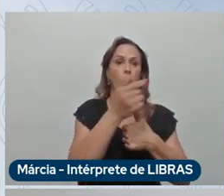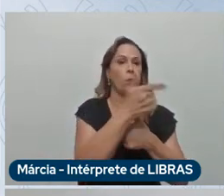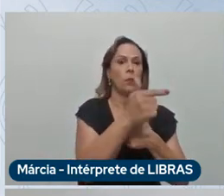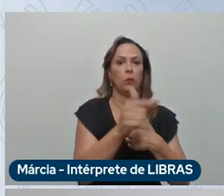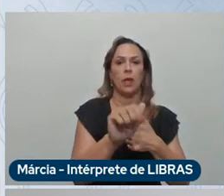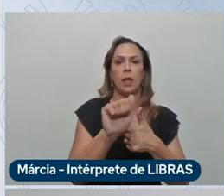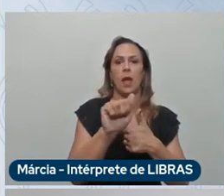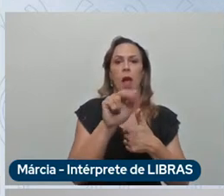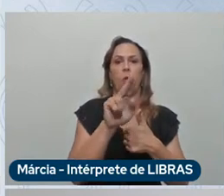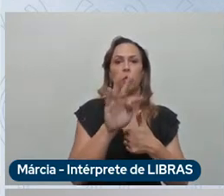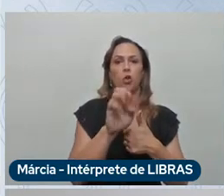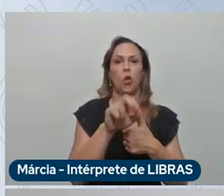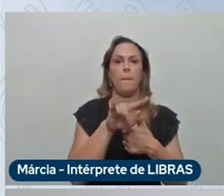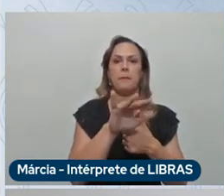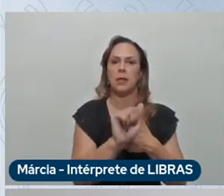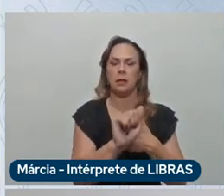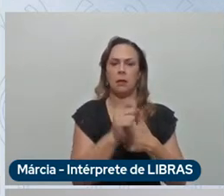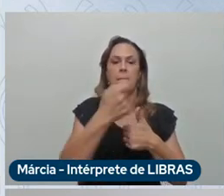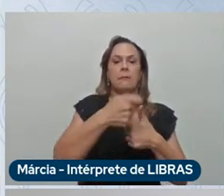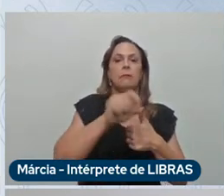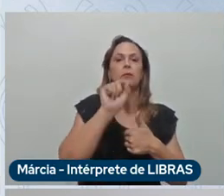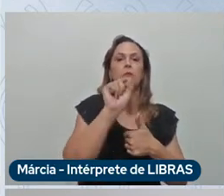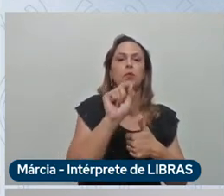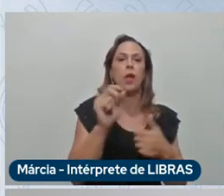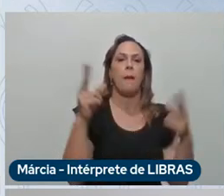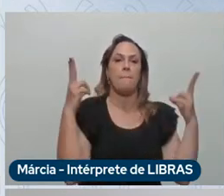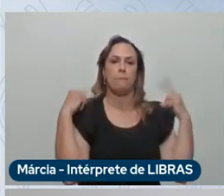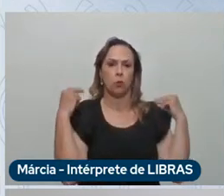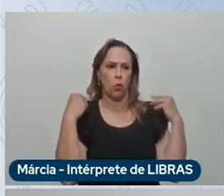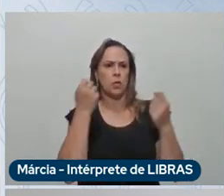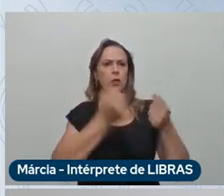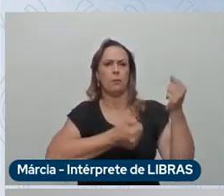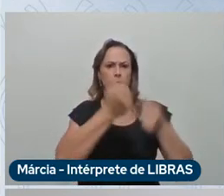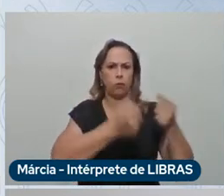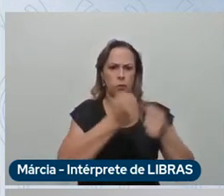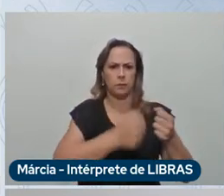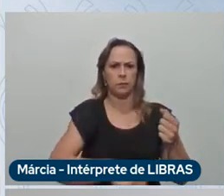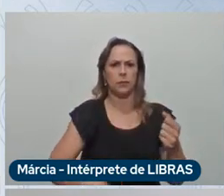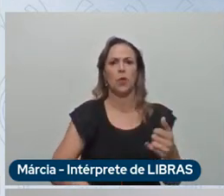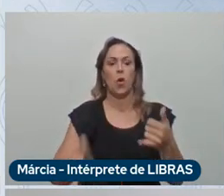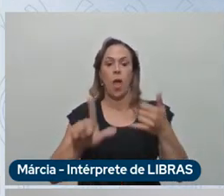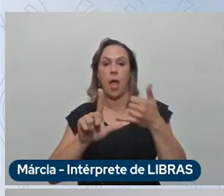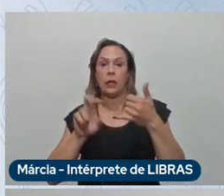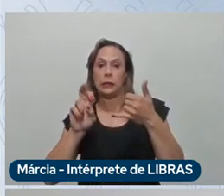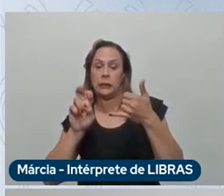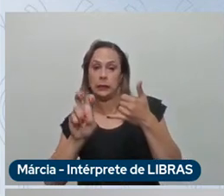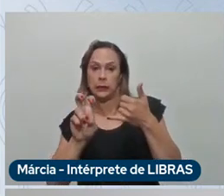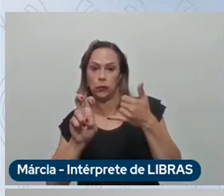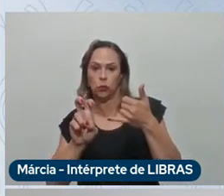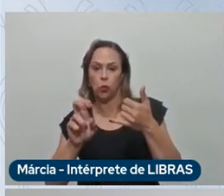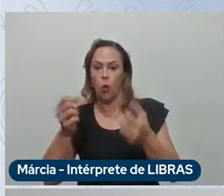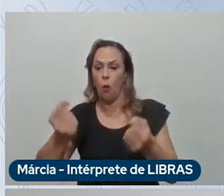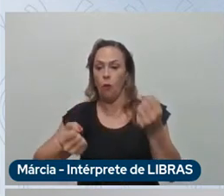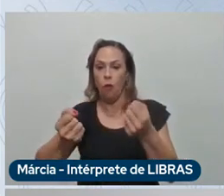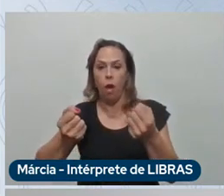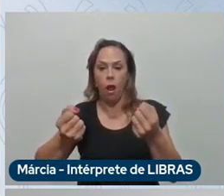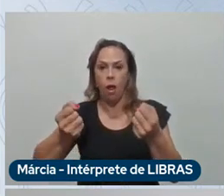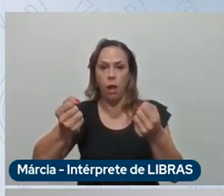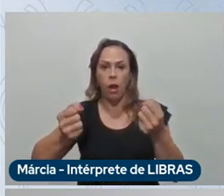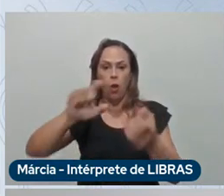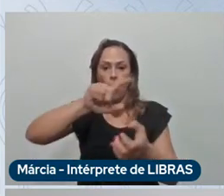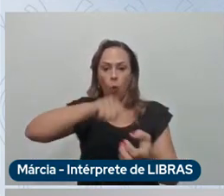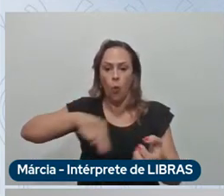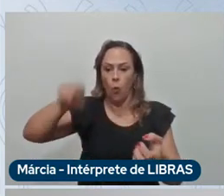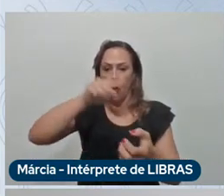escolhas do motorista do driver L5 é um carro que não tem volante é um carro que toma todas as